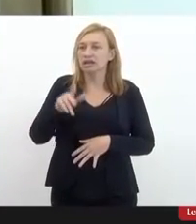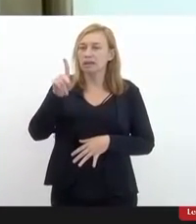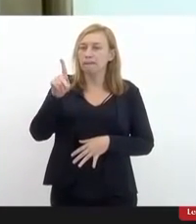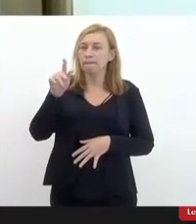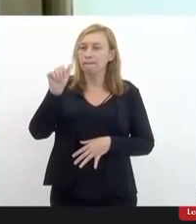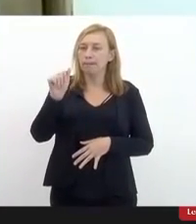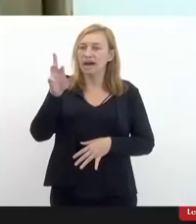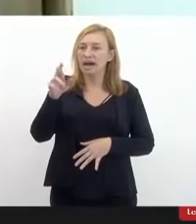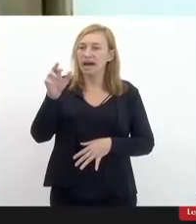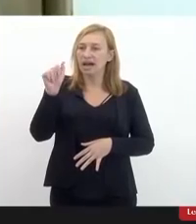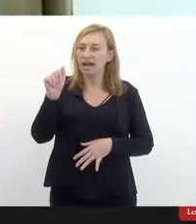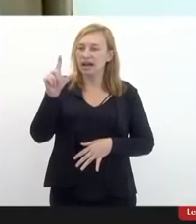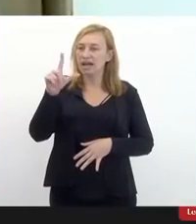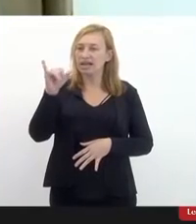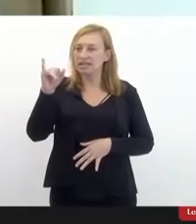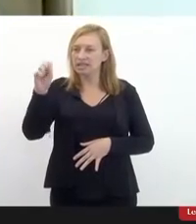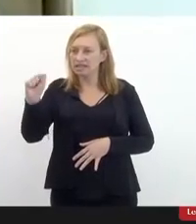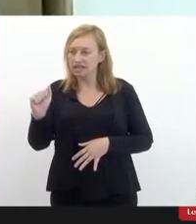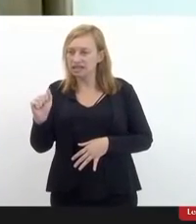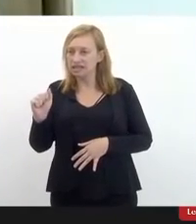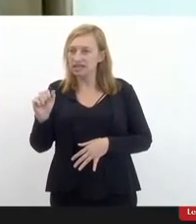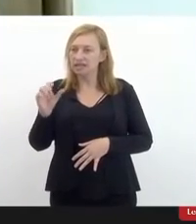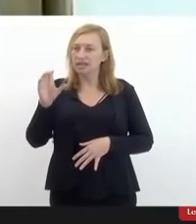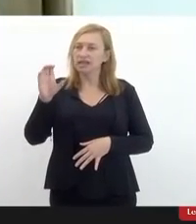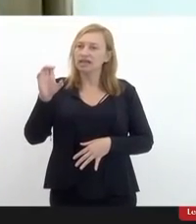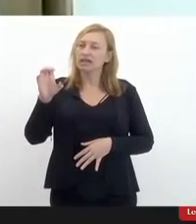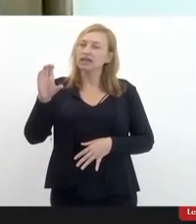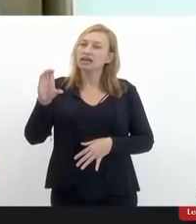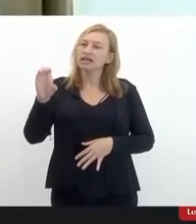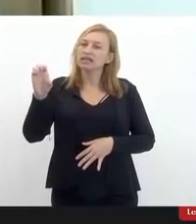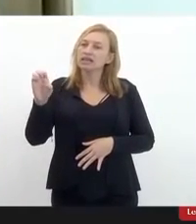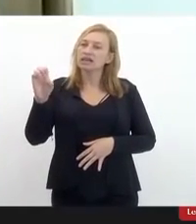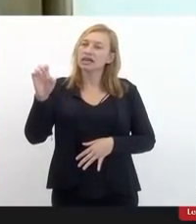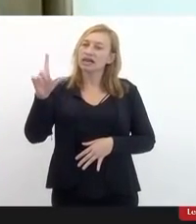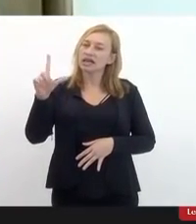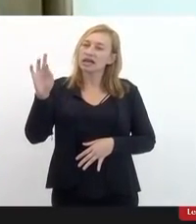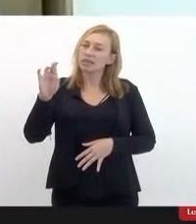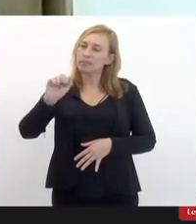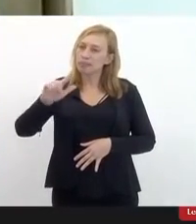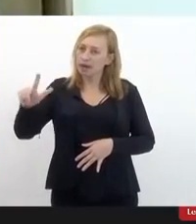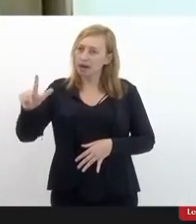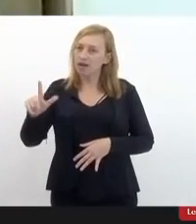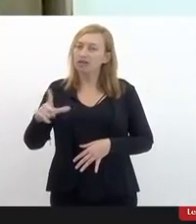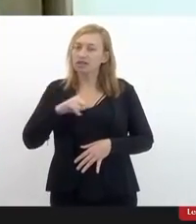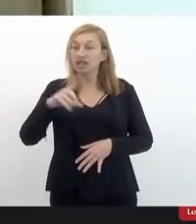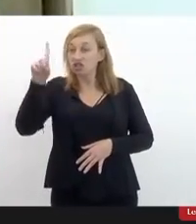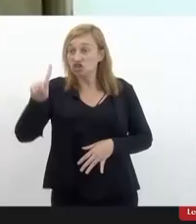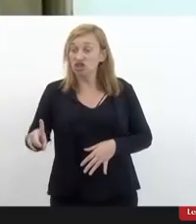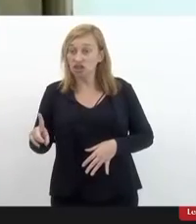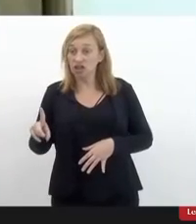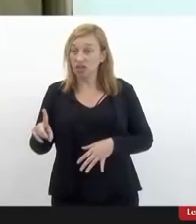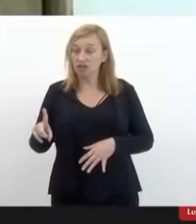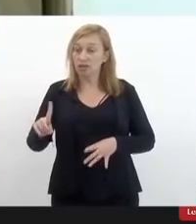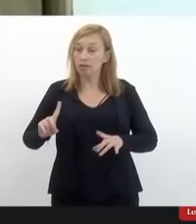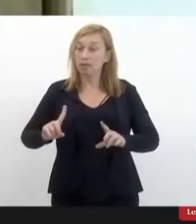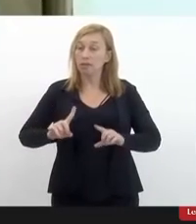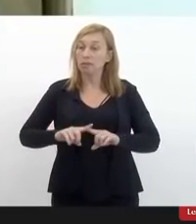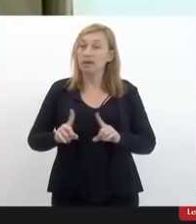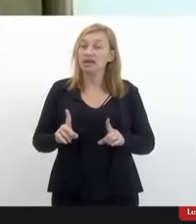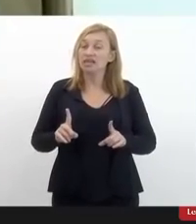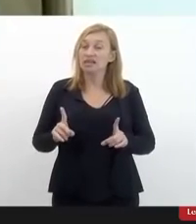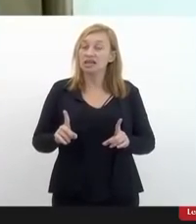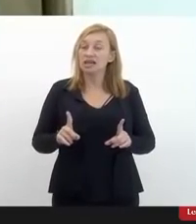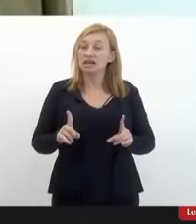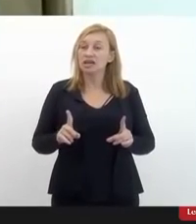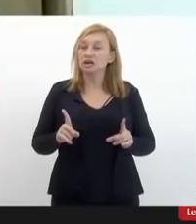que tem o direito, mas que existe aquela longa estrada no Brasil que é o seu direito e exercer o seu direito.